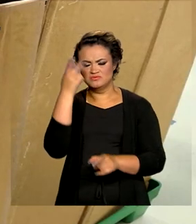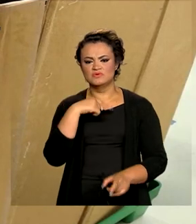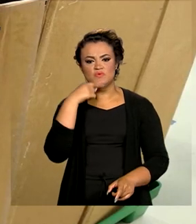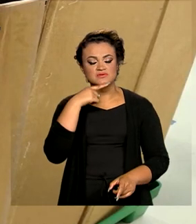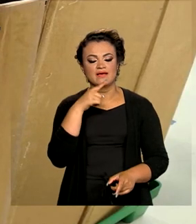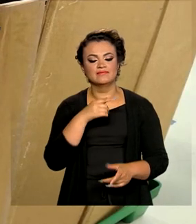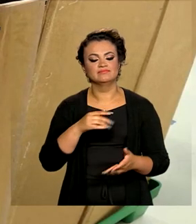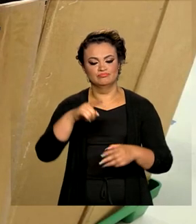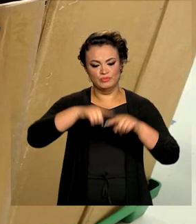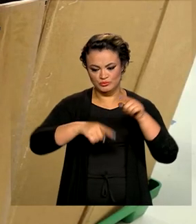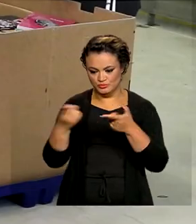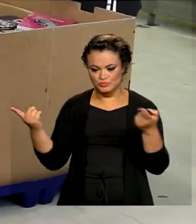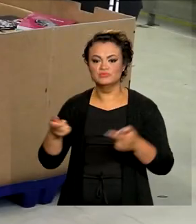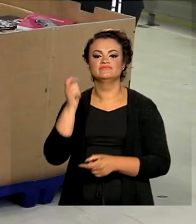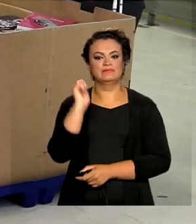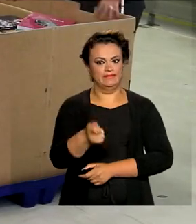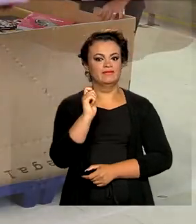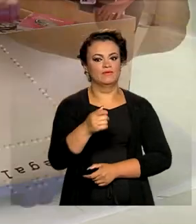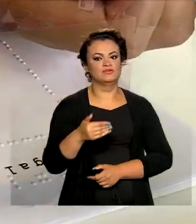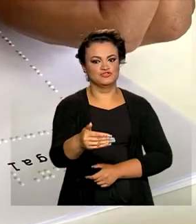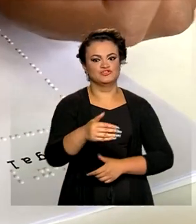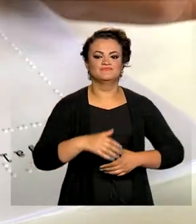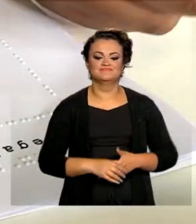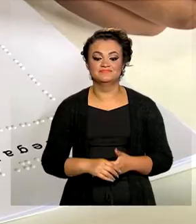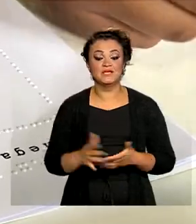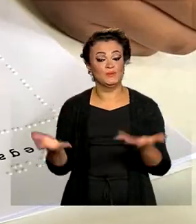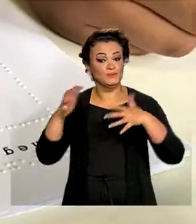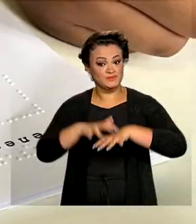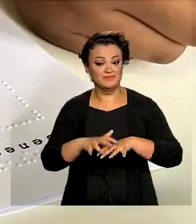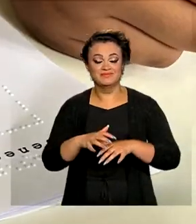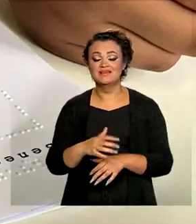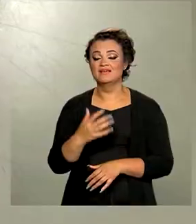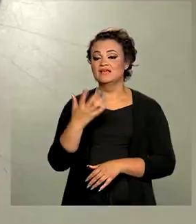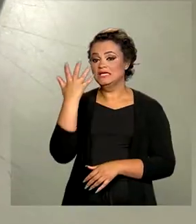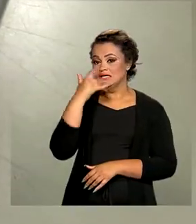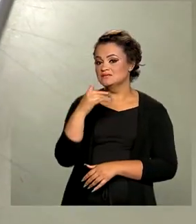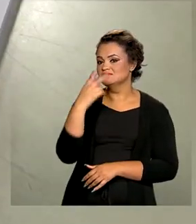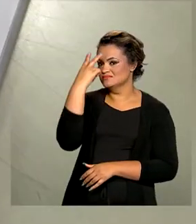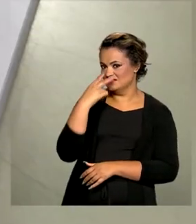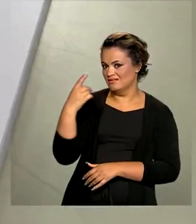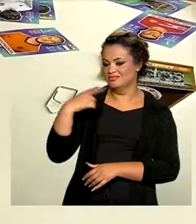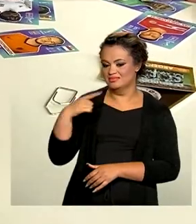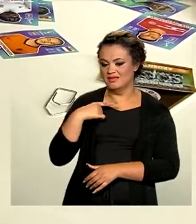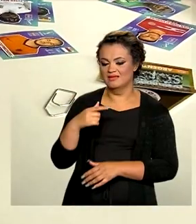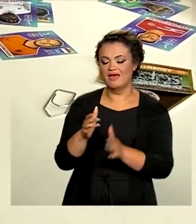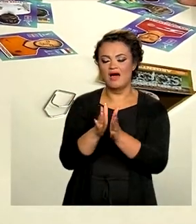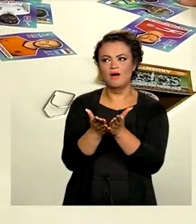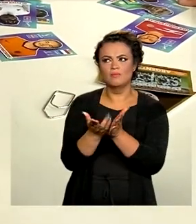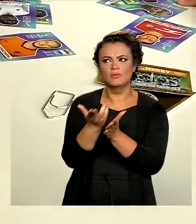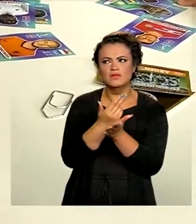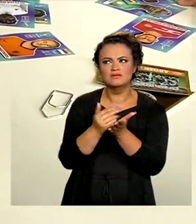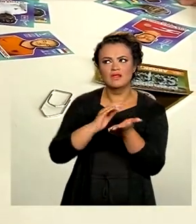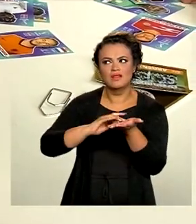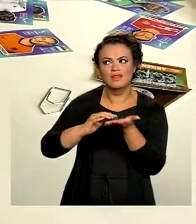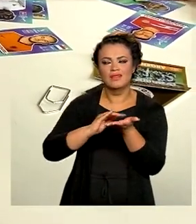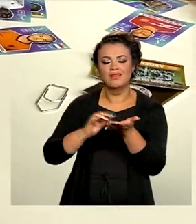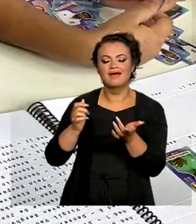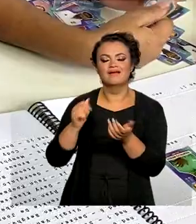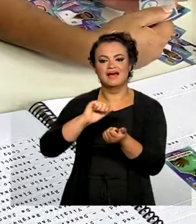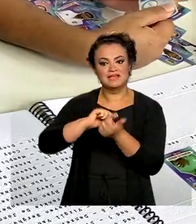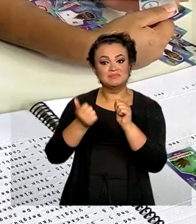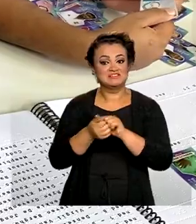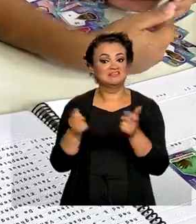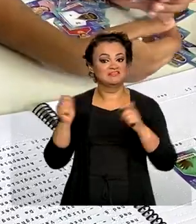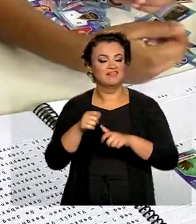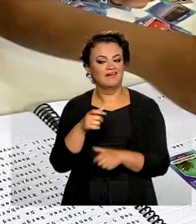não chegaram aos destinos. Inclusão. Crianças cegas têm álbum da Copa do Mundo adaptado e não